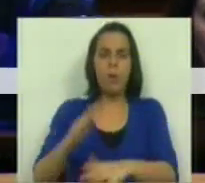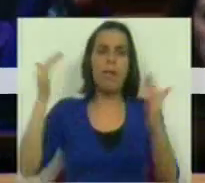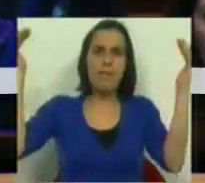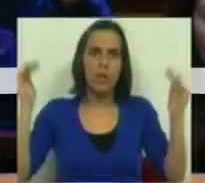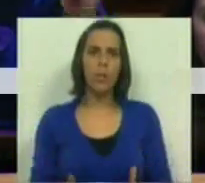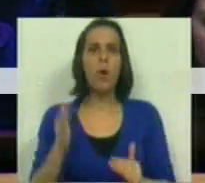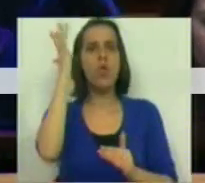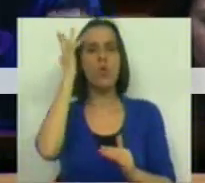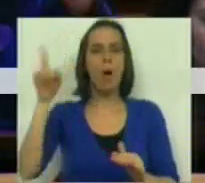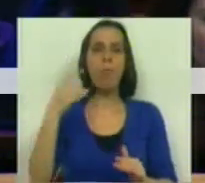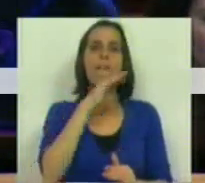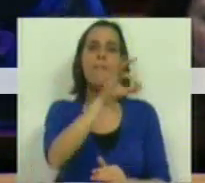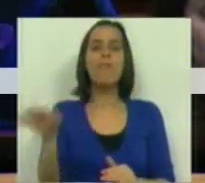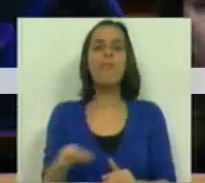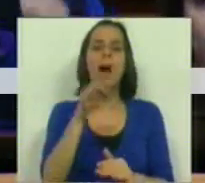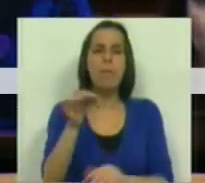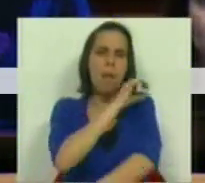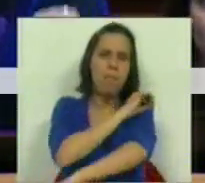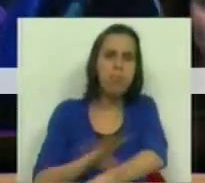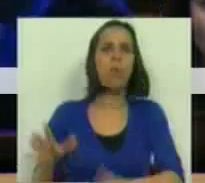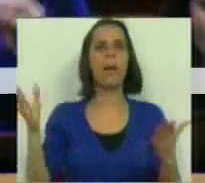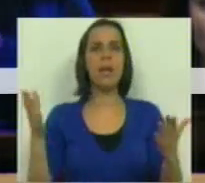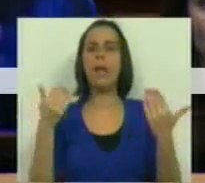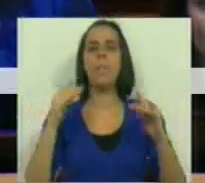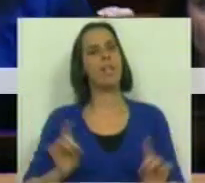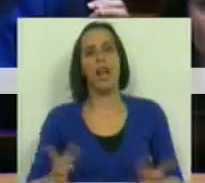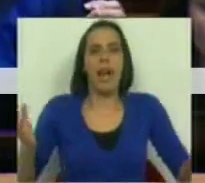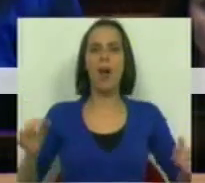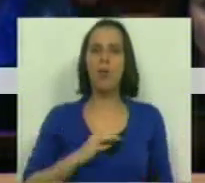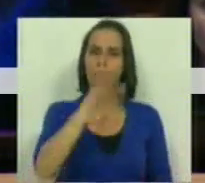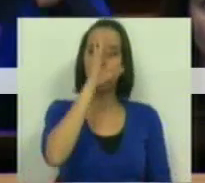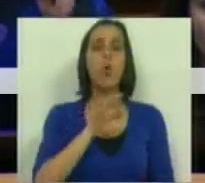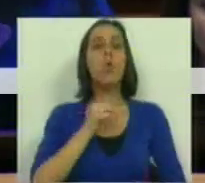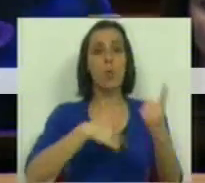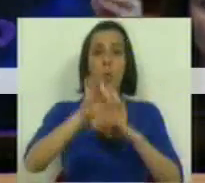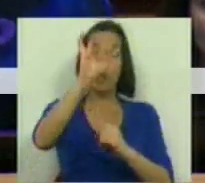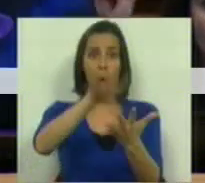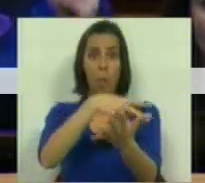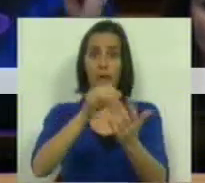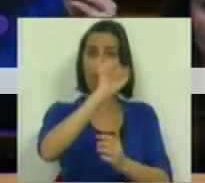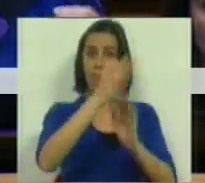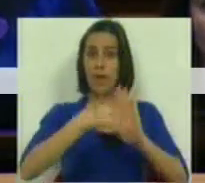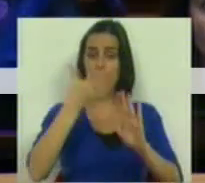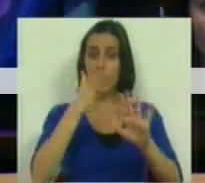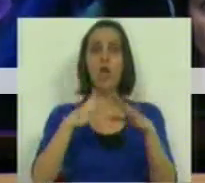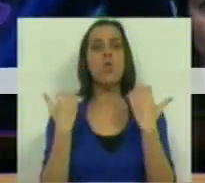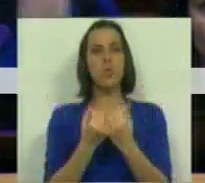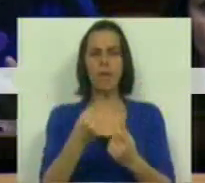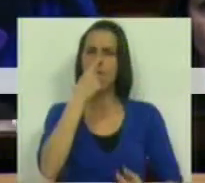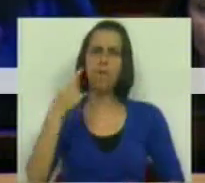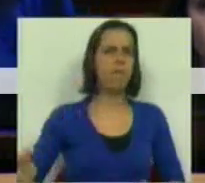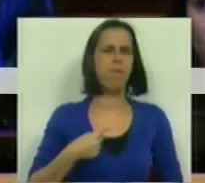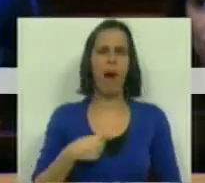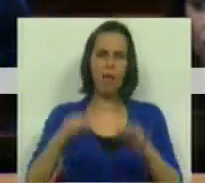diminuir o número de famílias que caem na pobreza. Mas não, Sr. Ministro, o seu plano de emergência social é um